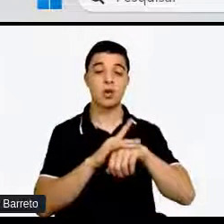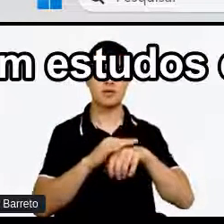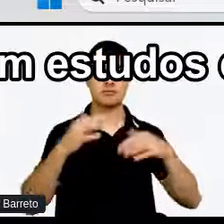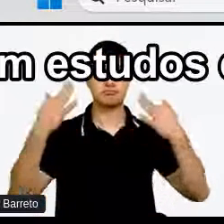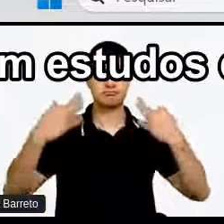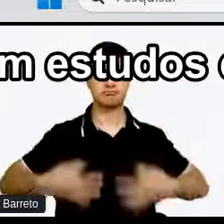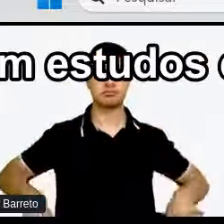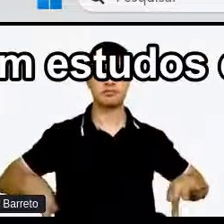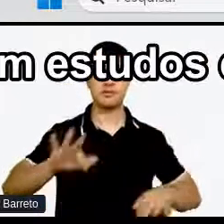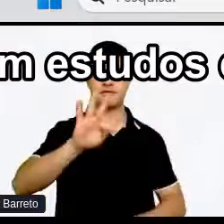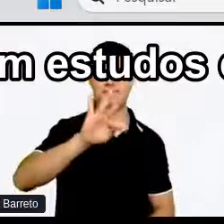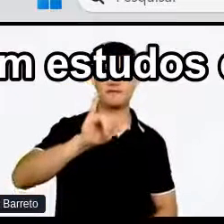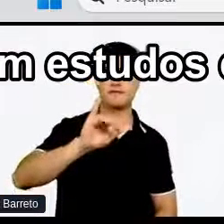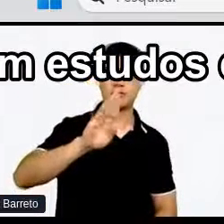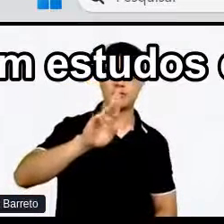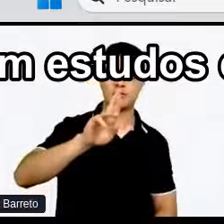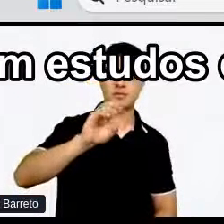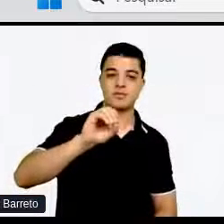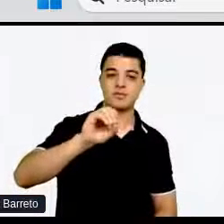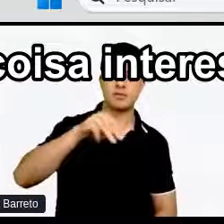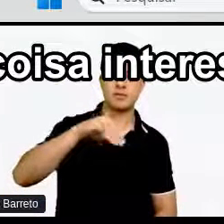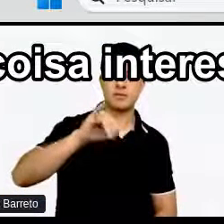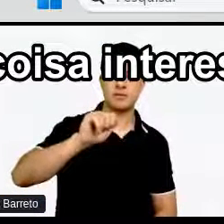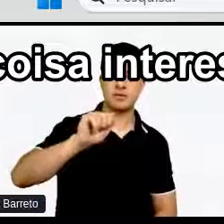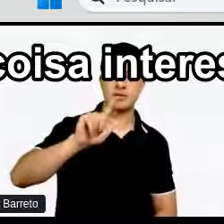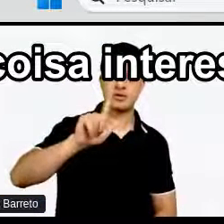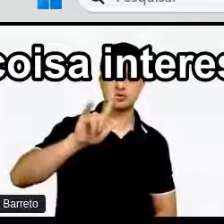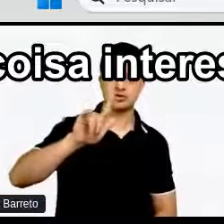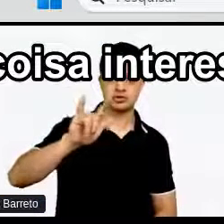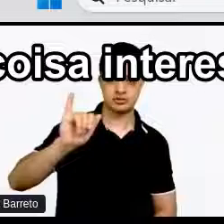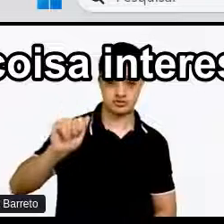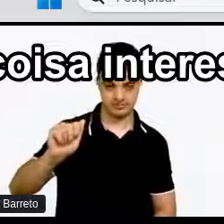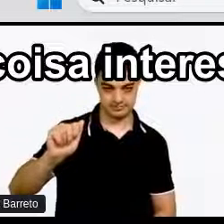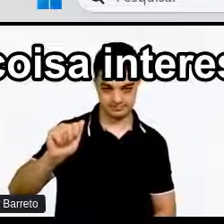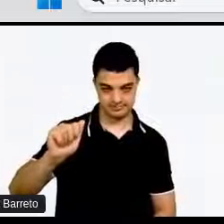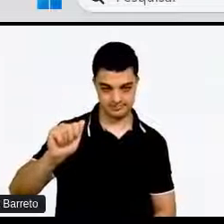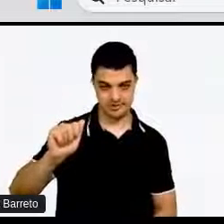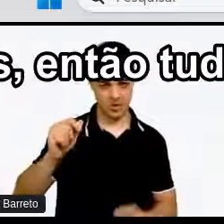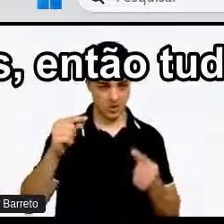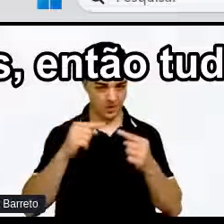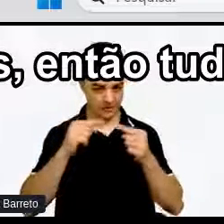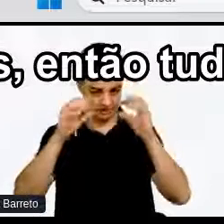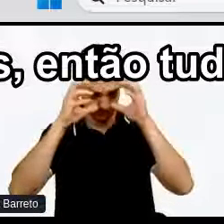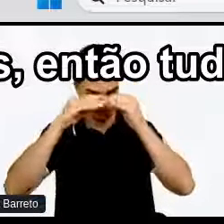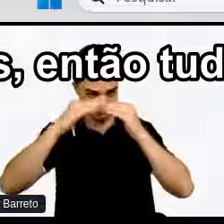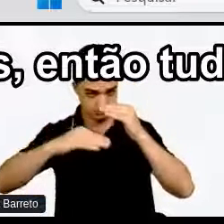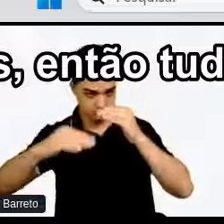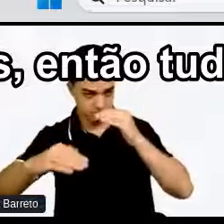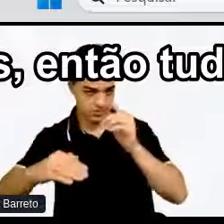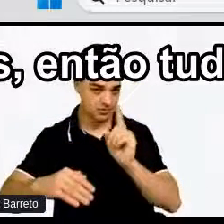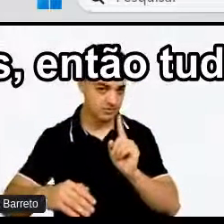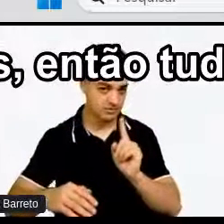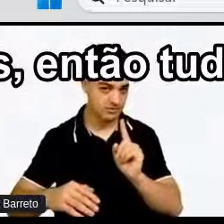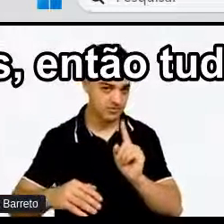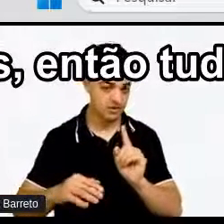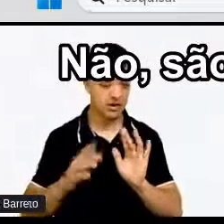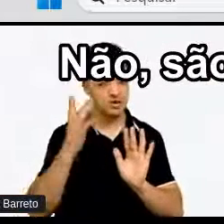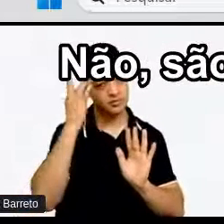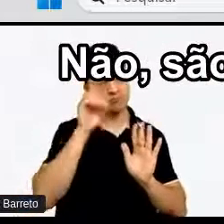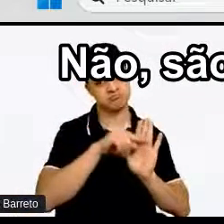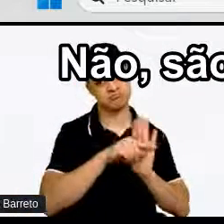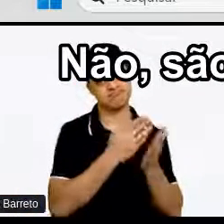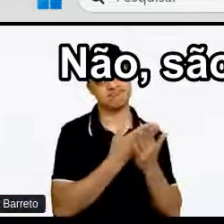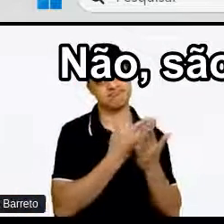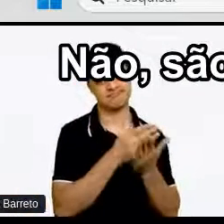A gente não tem Estudos conclusivos Ainda sobre isso Mas é uma coisa Interessante Para a gente pensar Ah Cris Então tudo é neurodivergência